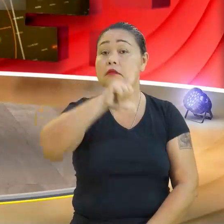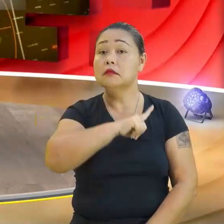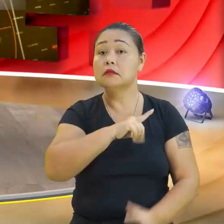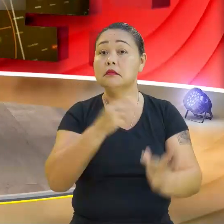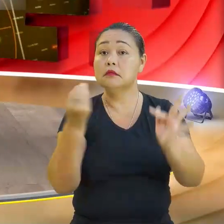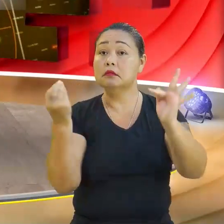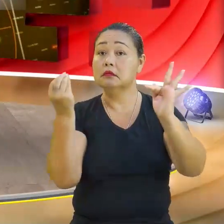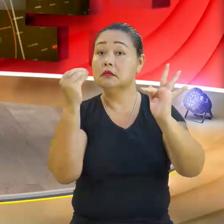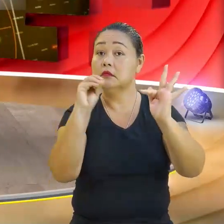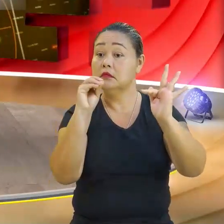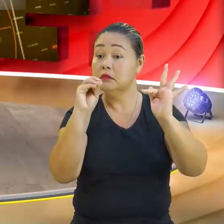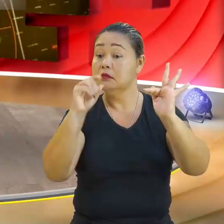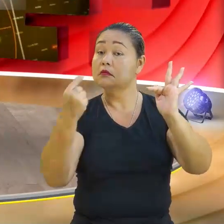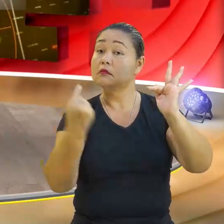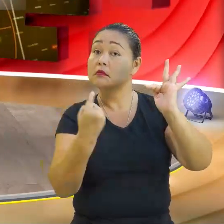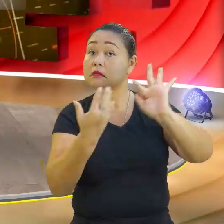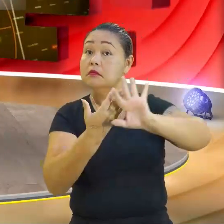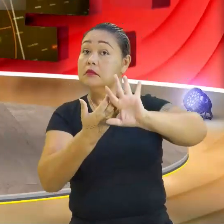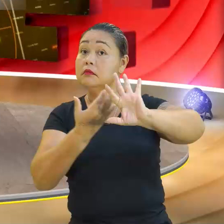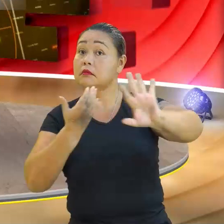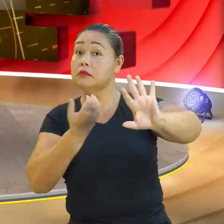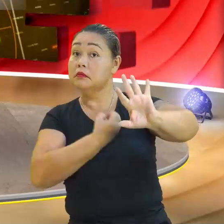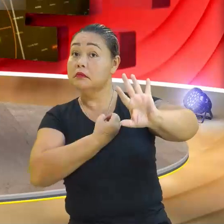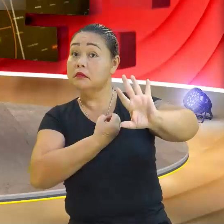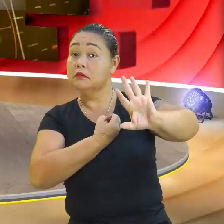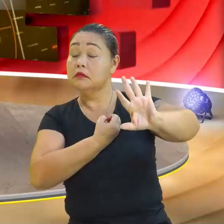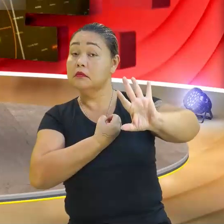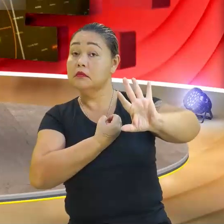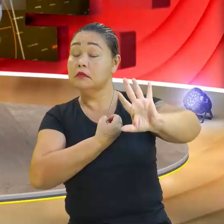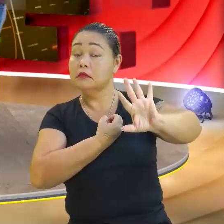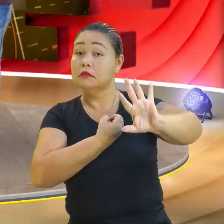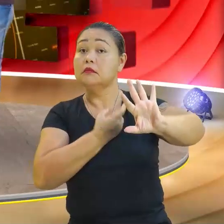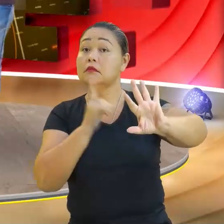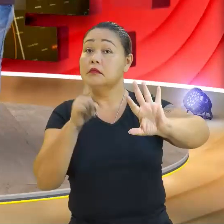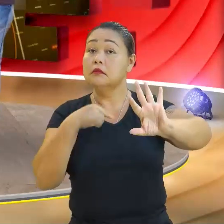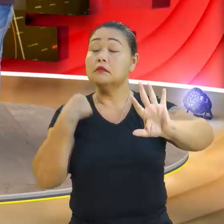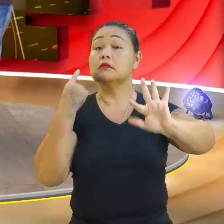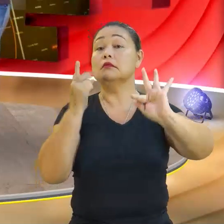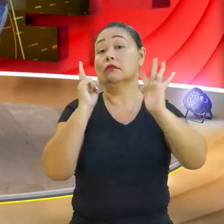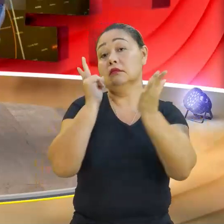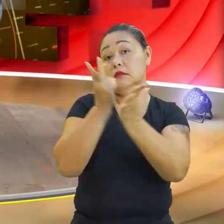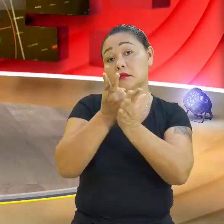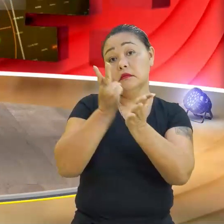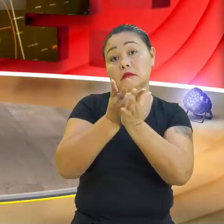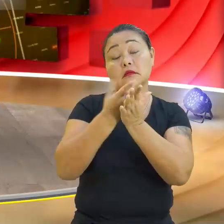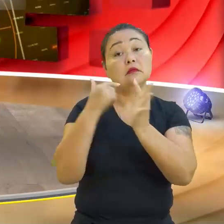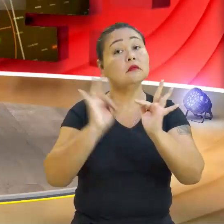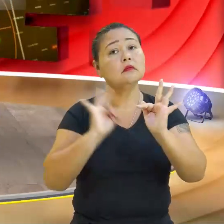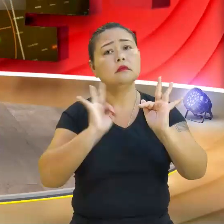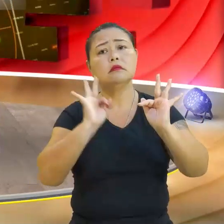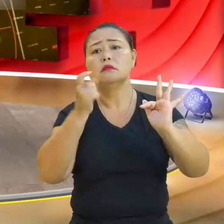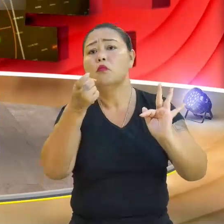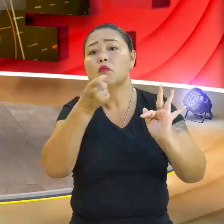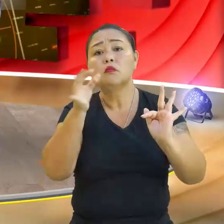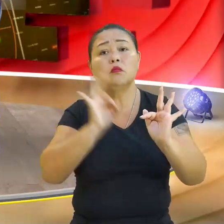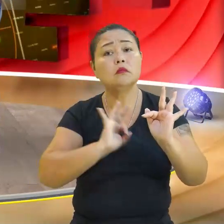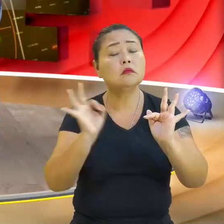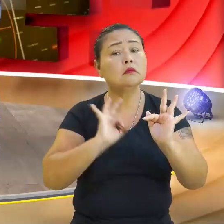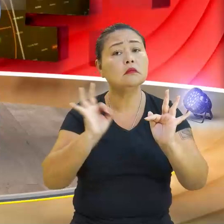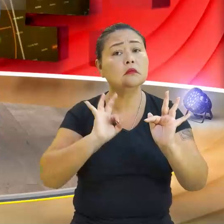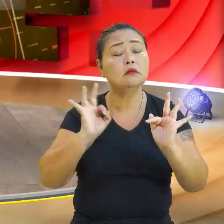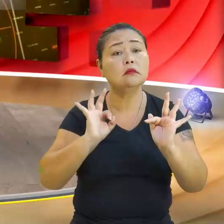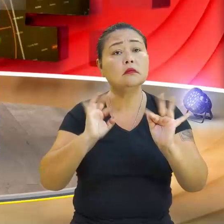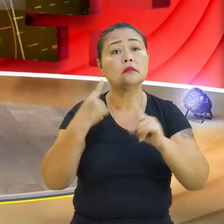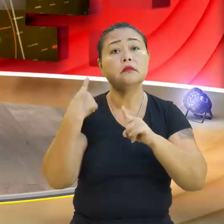independente. Na função. É. Se é constante, não vai ter nada com o X, né? Não vai ter com o X. Por quê?